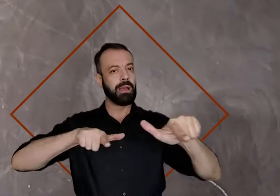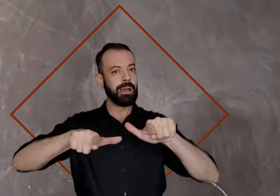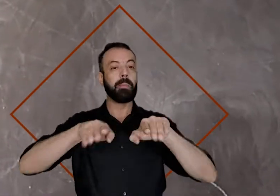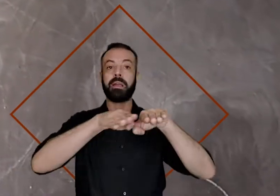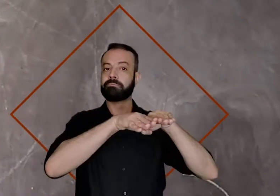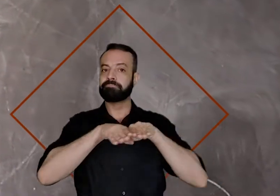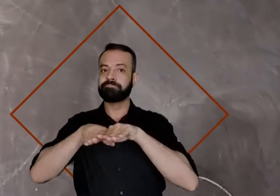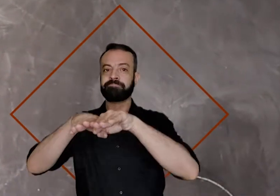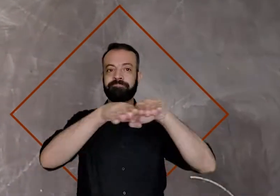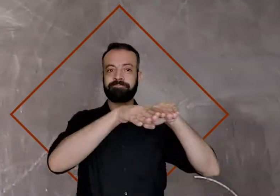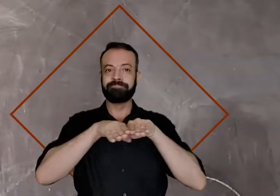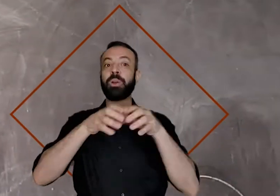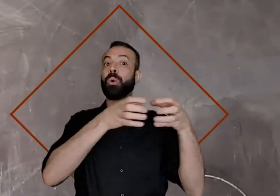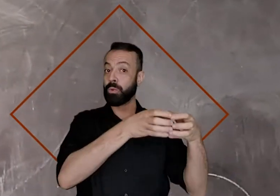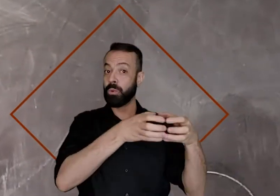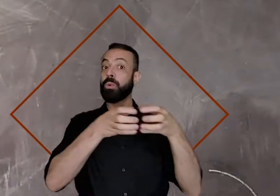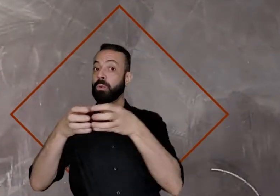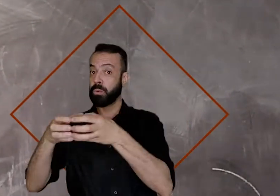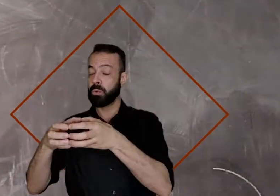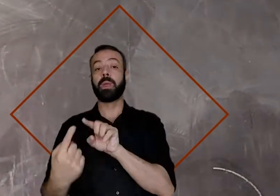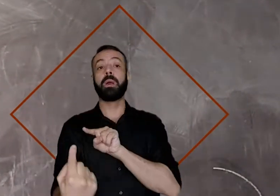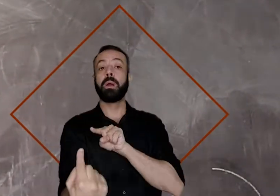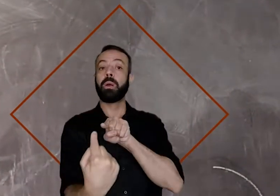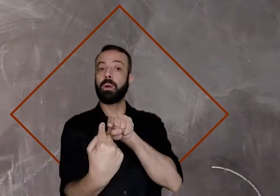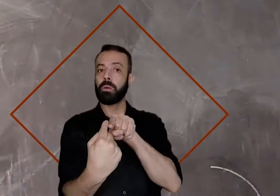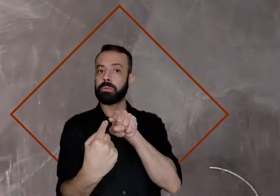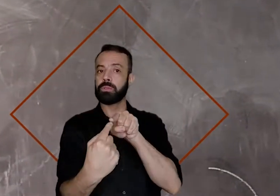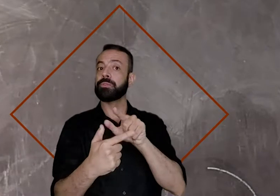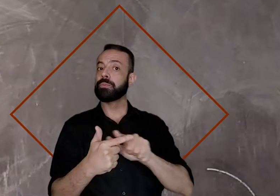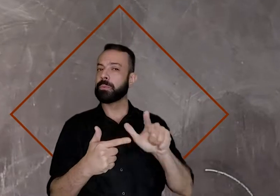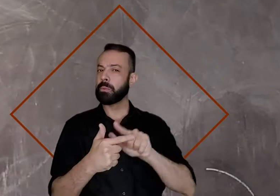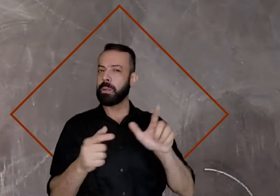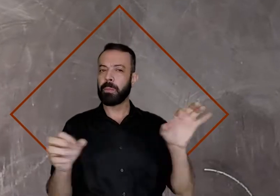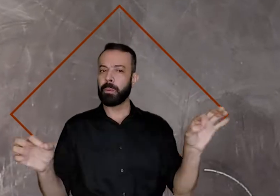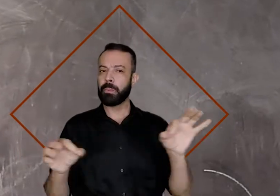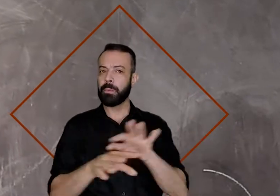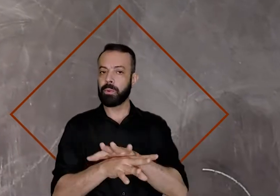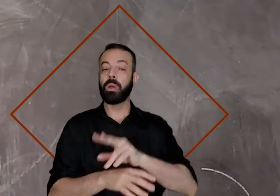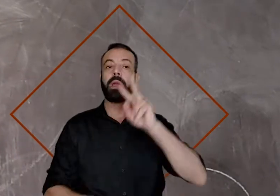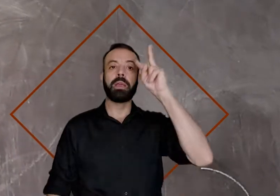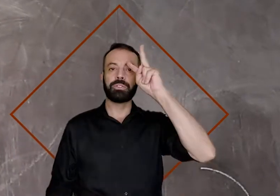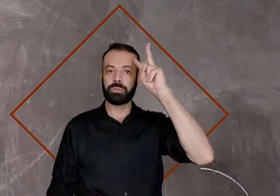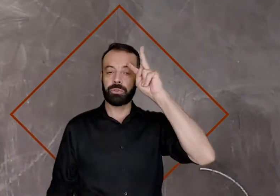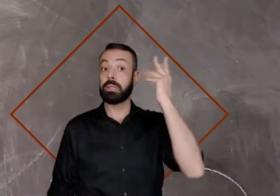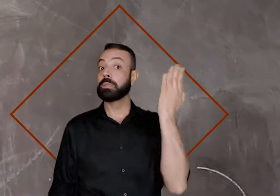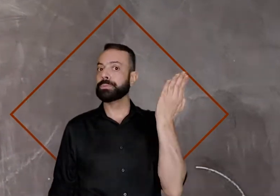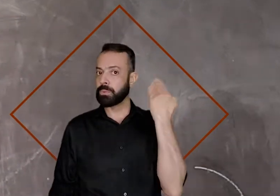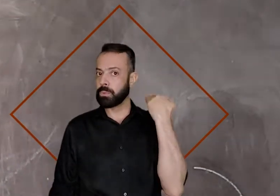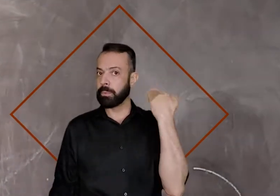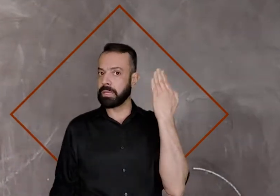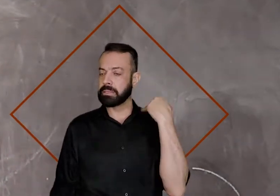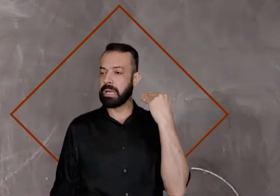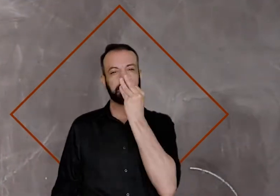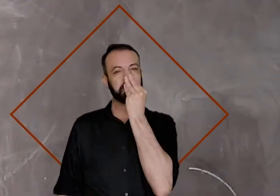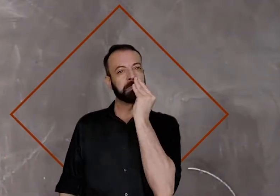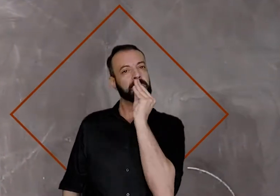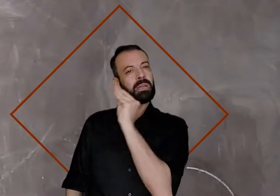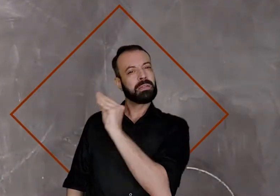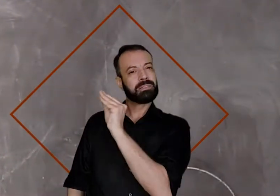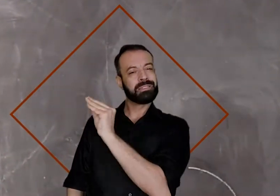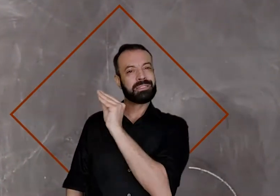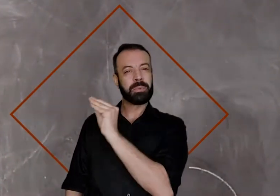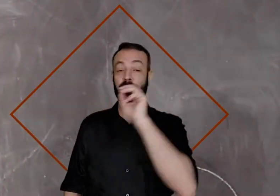ações afirmativas. Elas buscam reparar as distorções históricas causadas pela exclusão